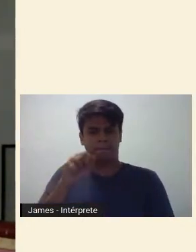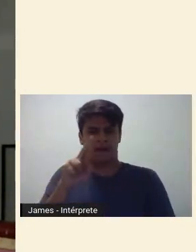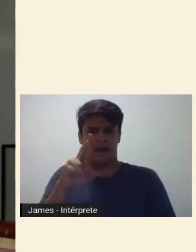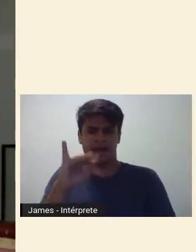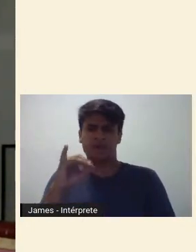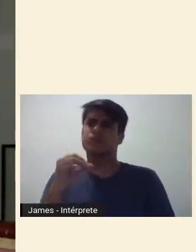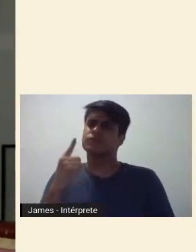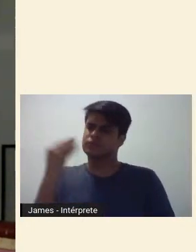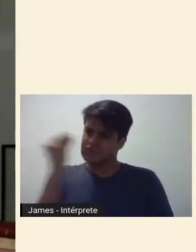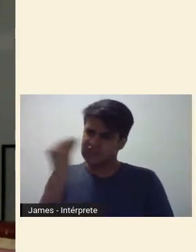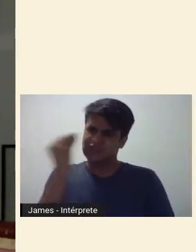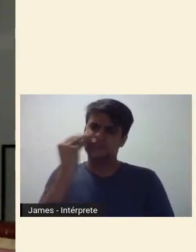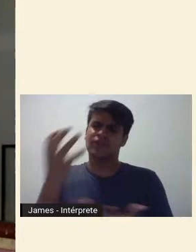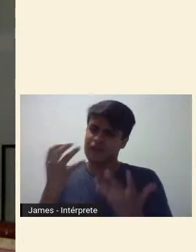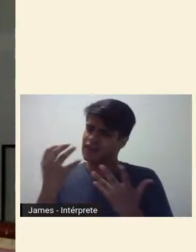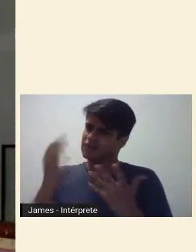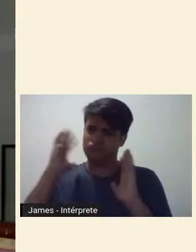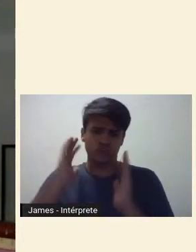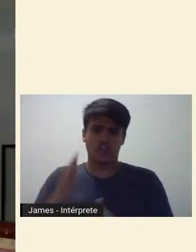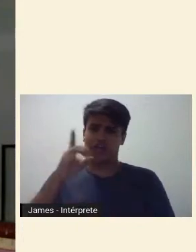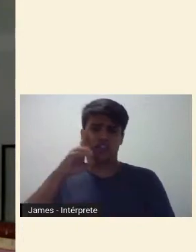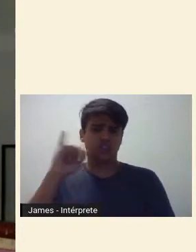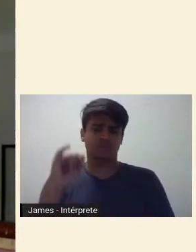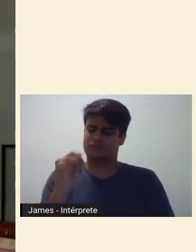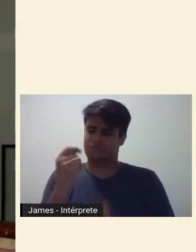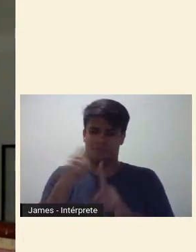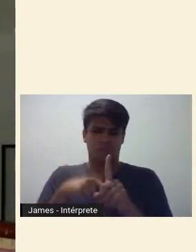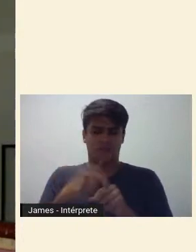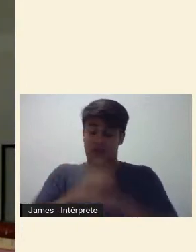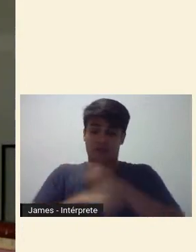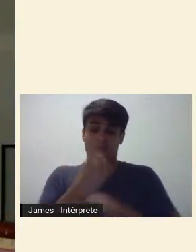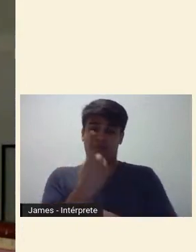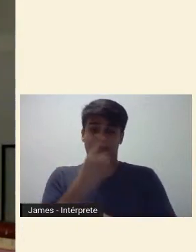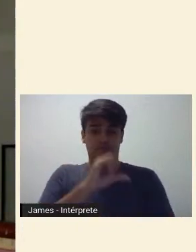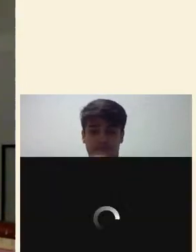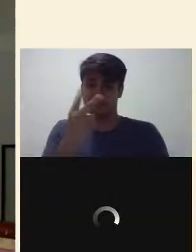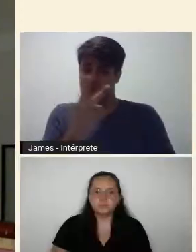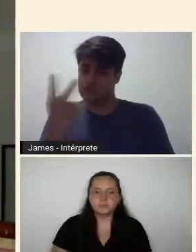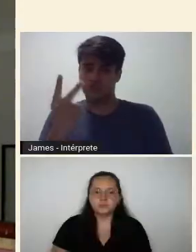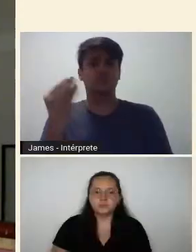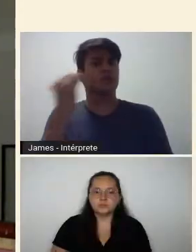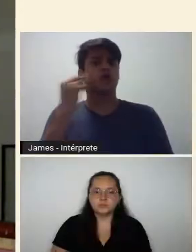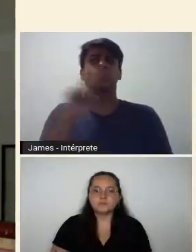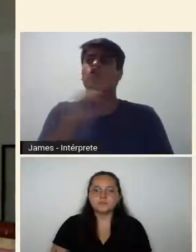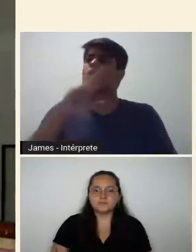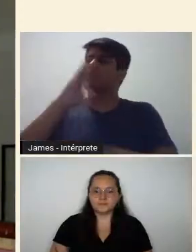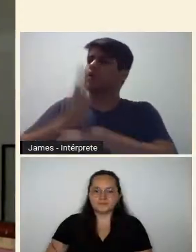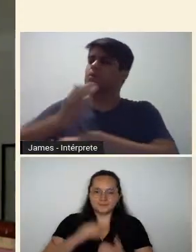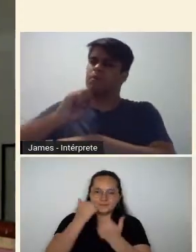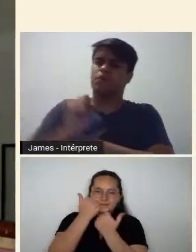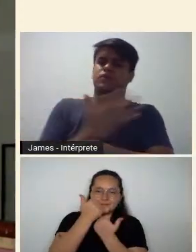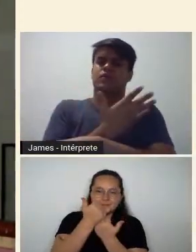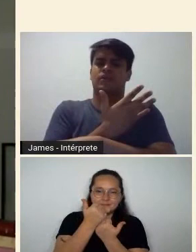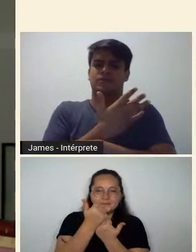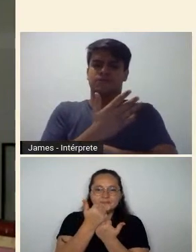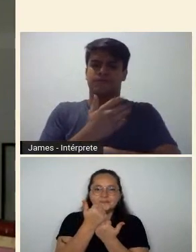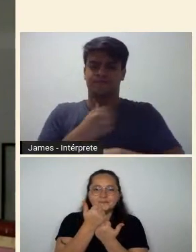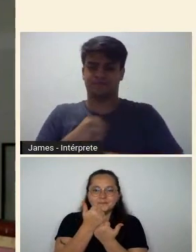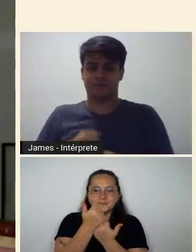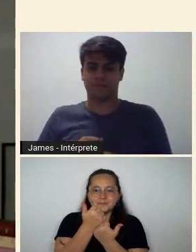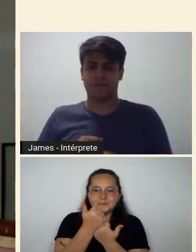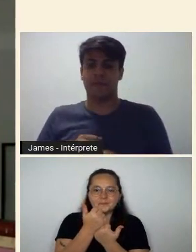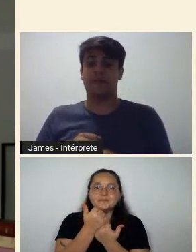publicamente já em 1922 o nome modernismo no lugar do importado futurismo. E também não é coincidência a